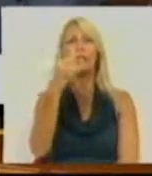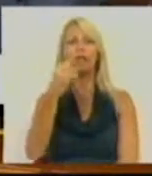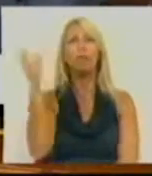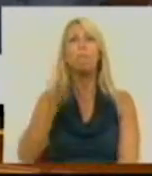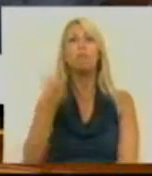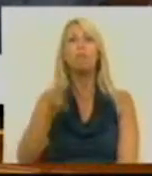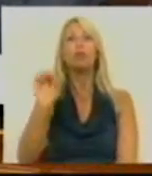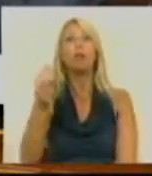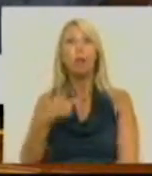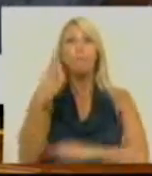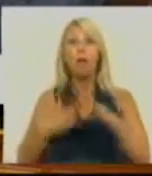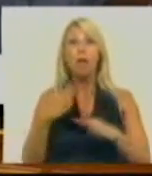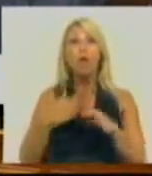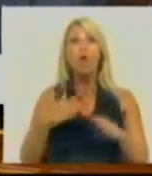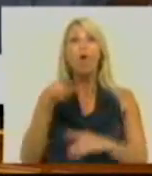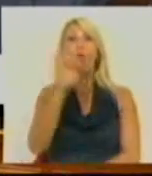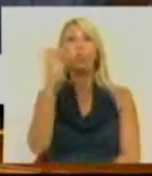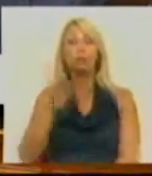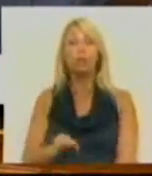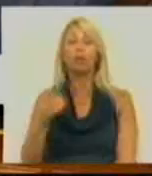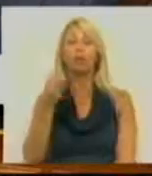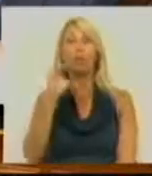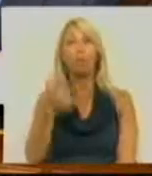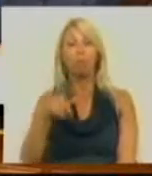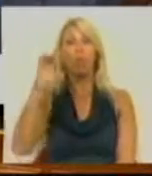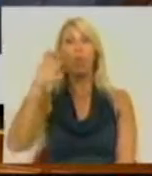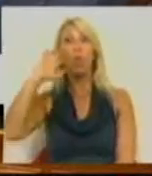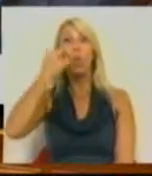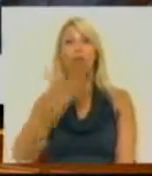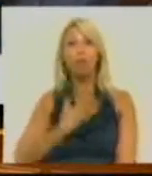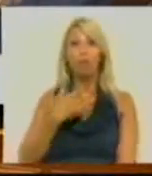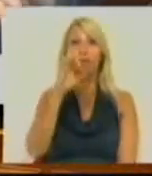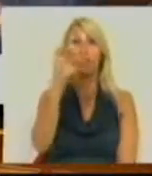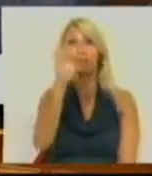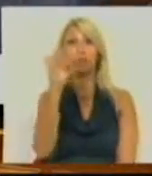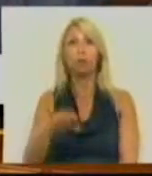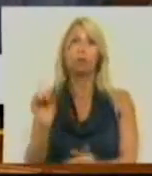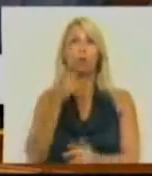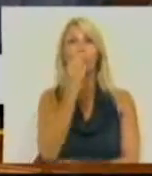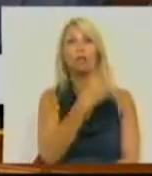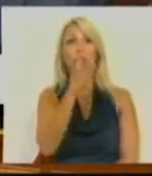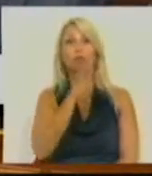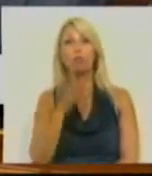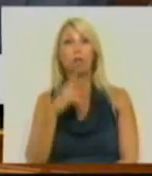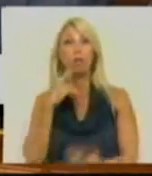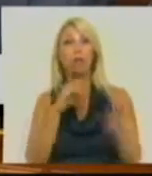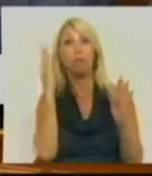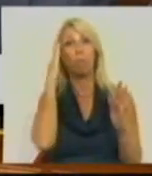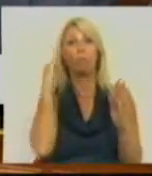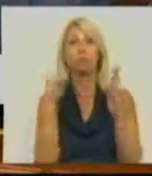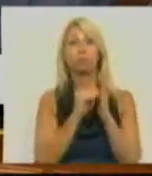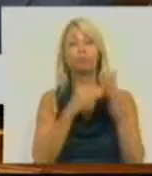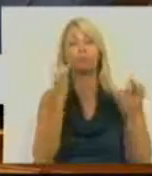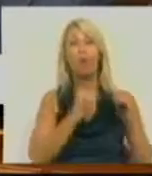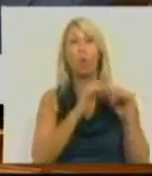% do PIB. Que o déficit vai ficar em 6% em vez de 3% que era o que estava previsto no memorário inicial. E portanto